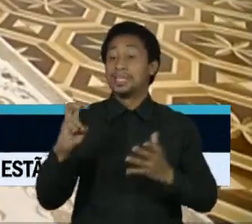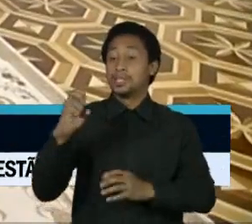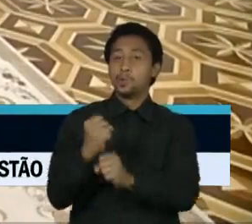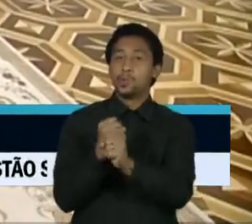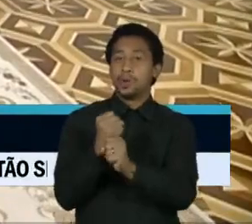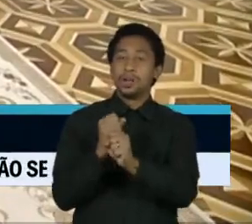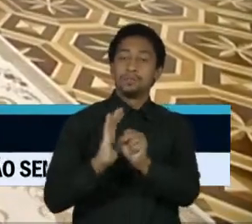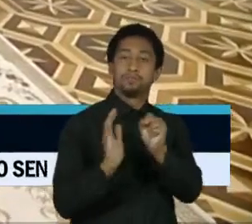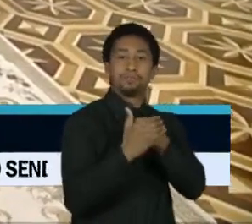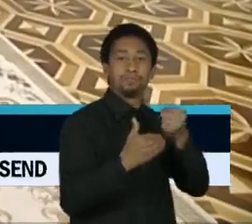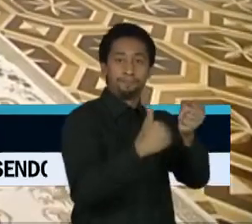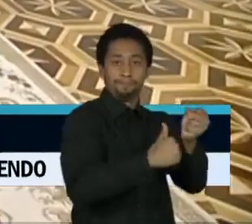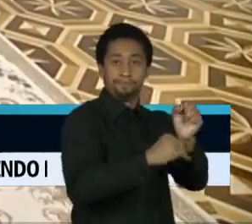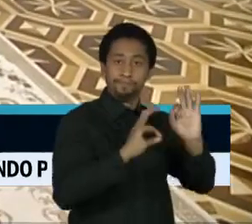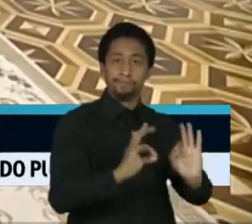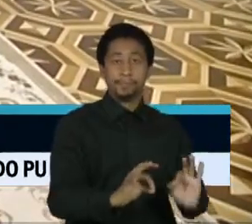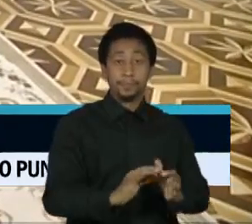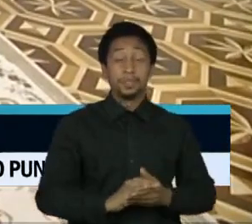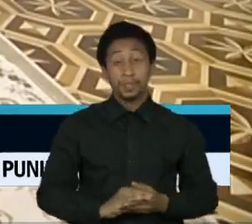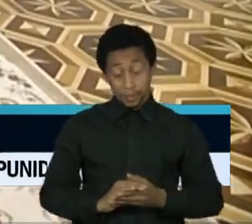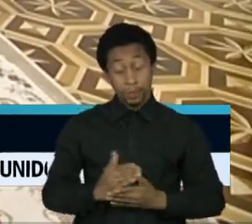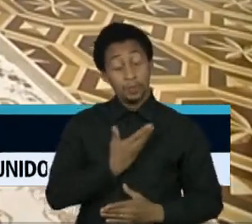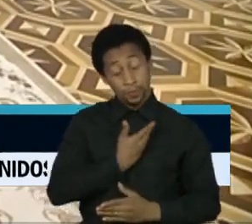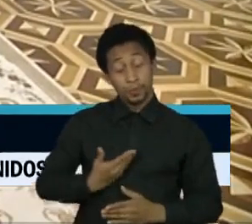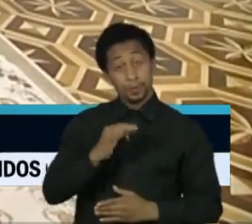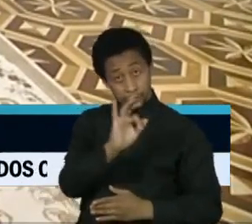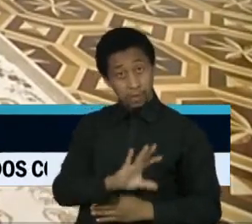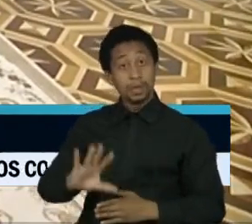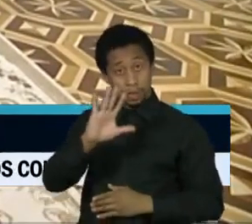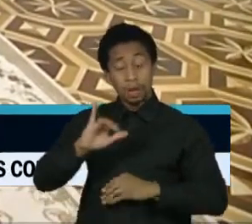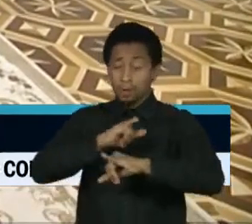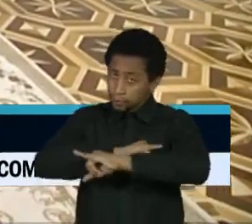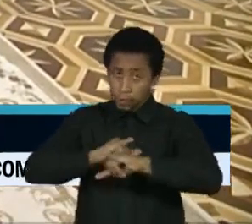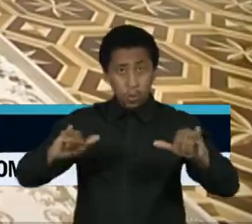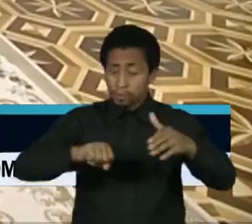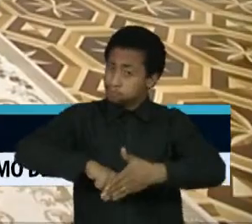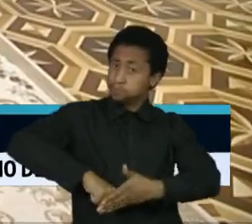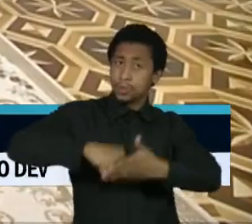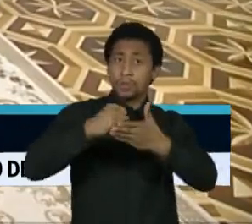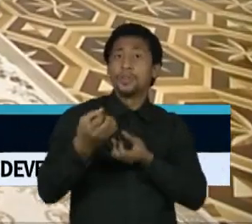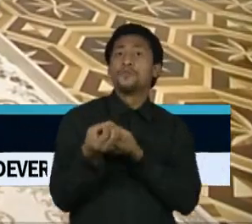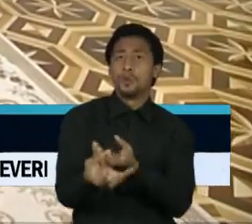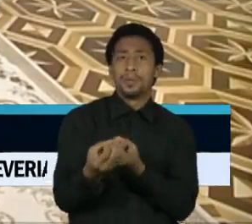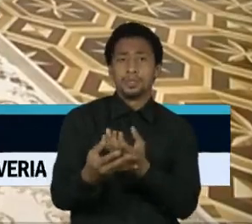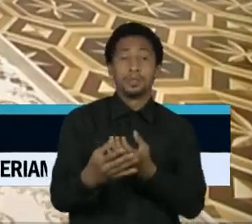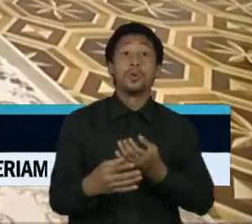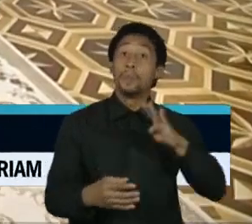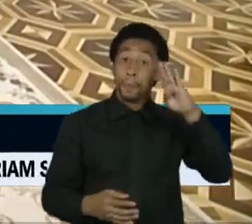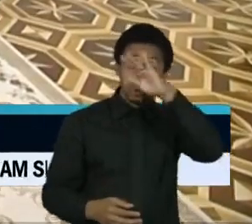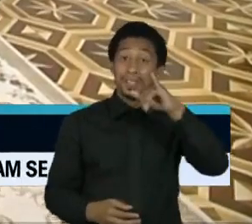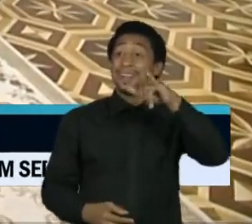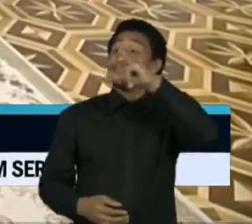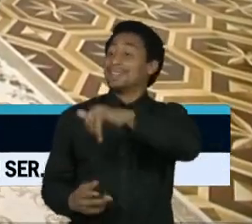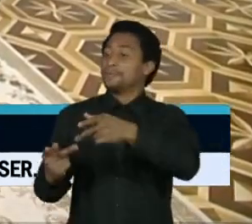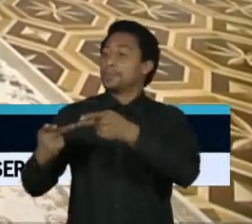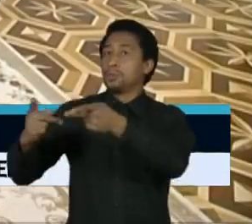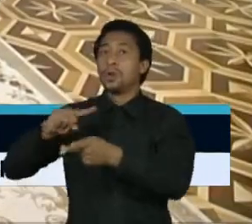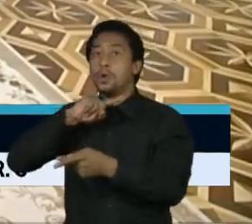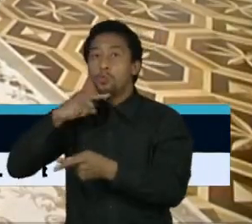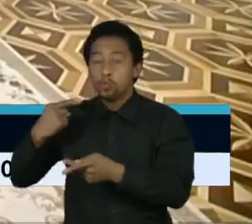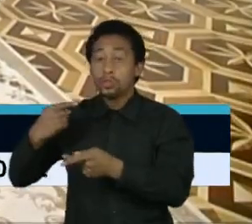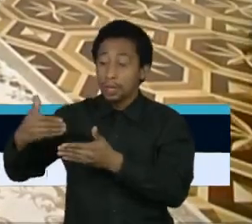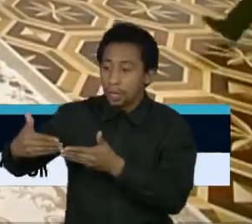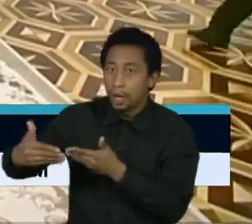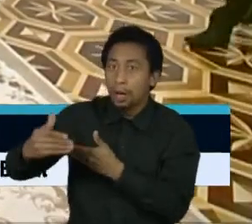Em outras palavras, o governo decidiu bloquear informações sobre a viagem do presidente à Rússia, dias antes de Vladimir Putin